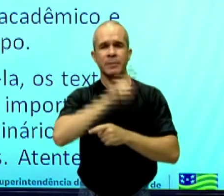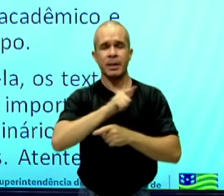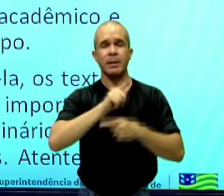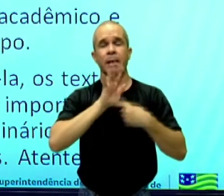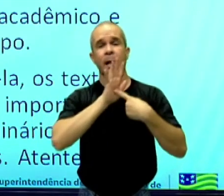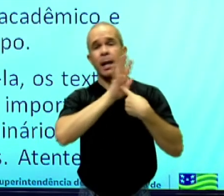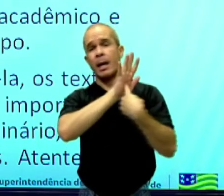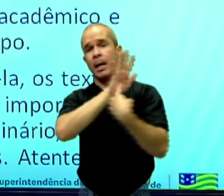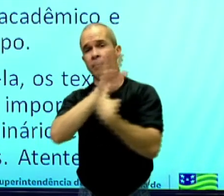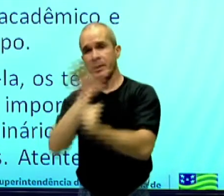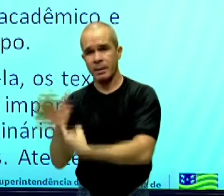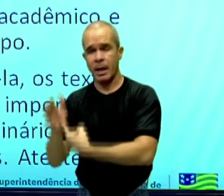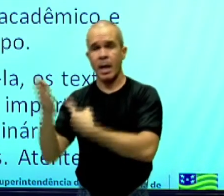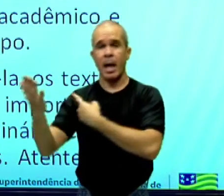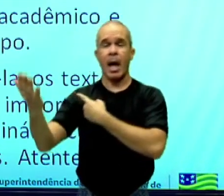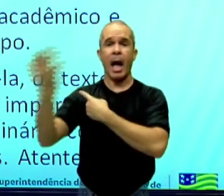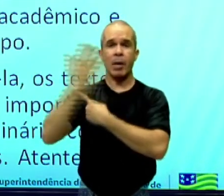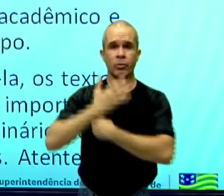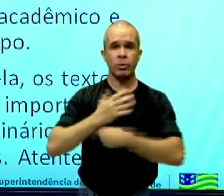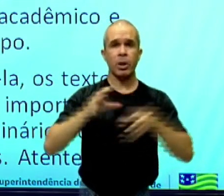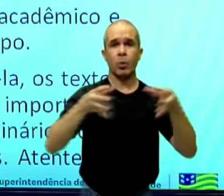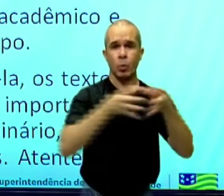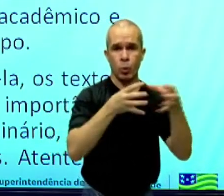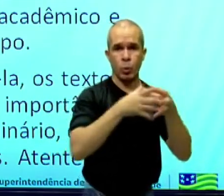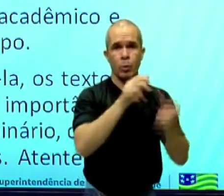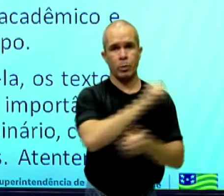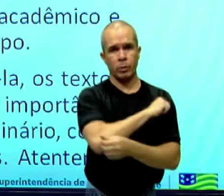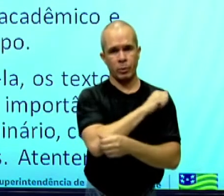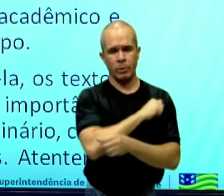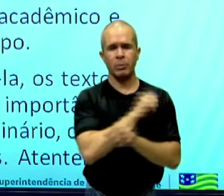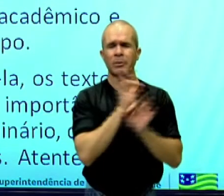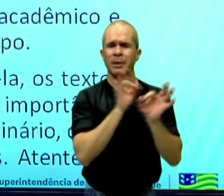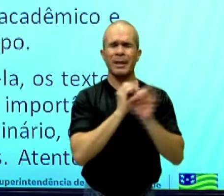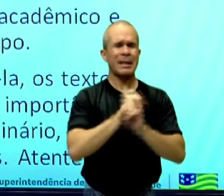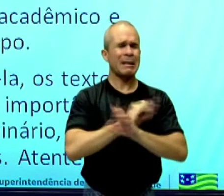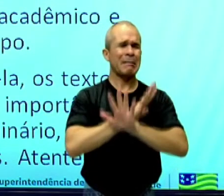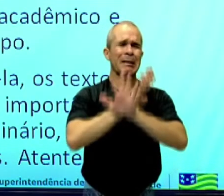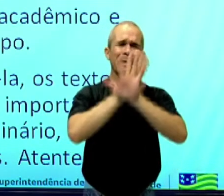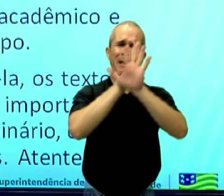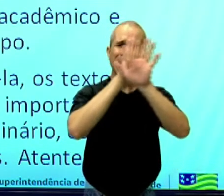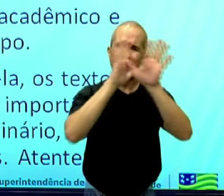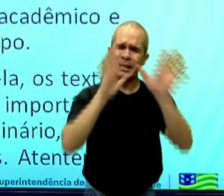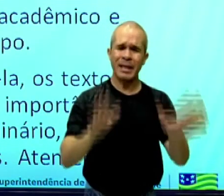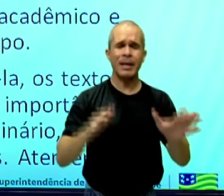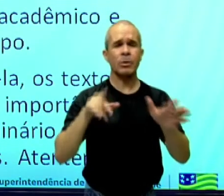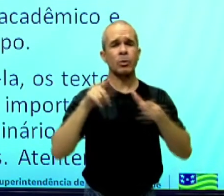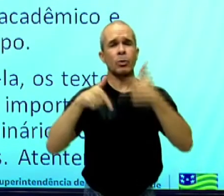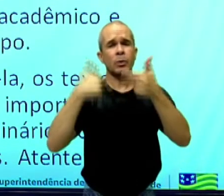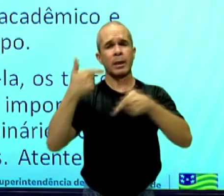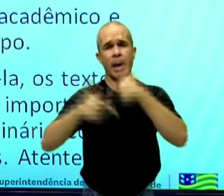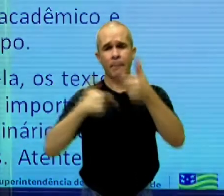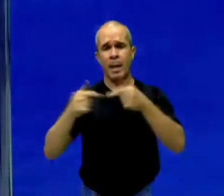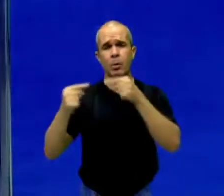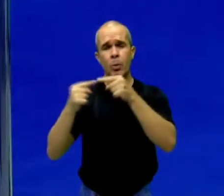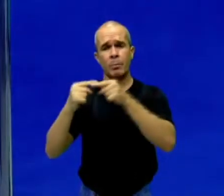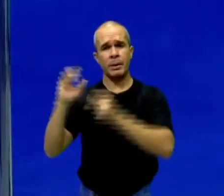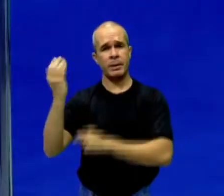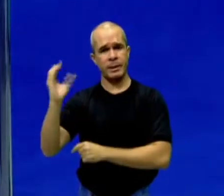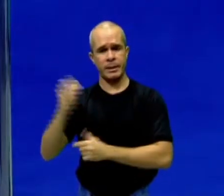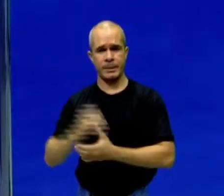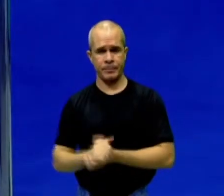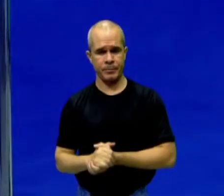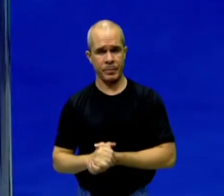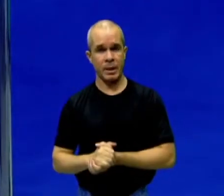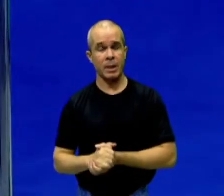possibilita ao estudante a elaboração clara e objetiva dos trabalhos científicos. Então, quando você tem uma